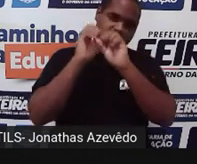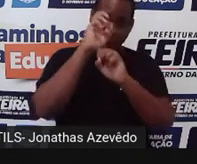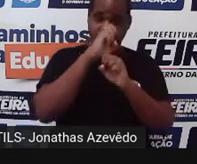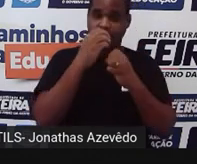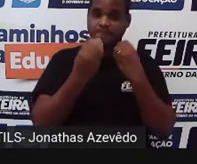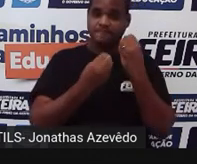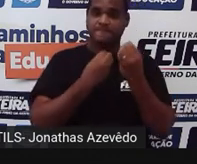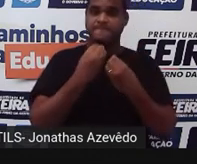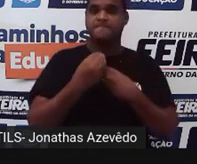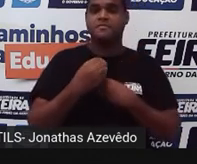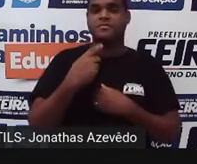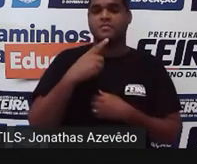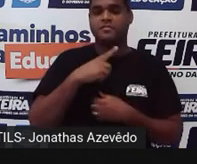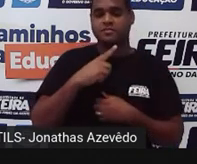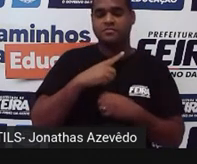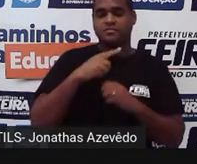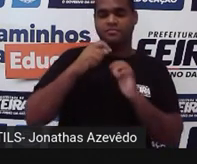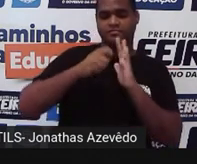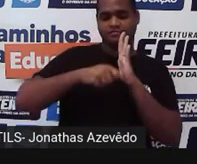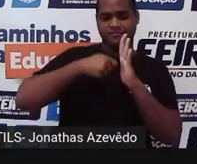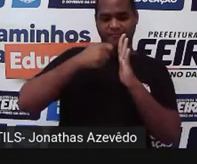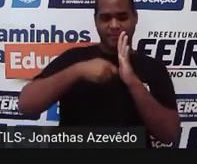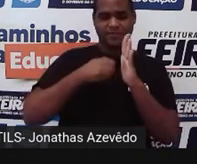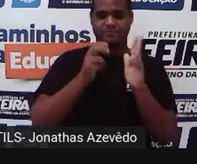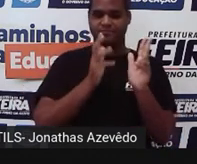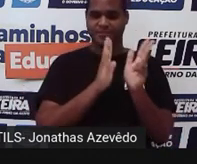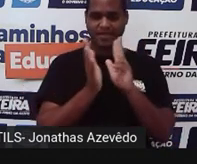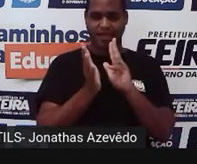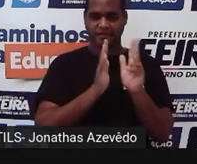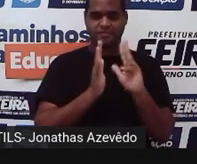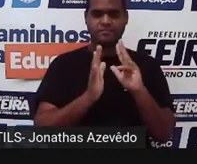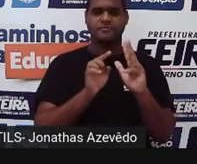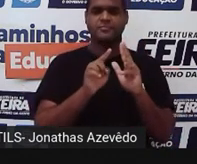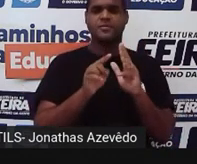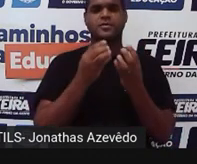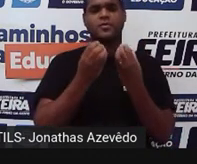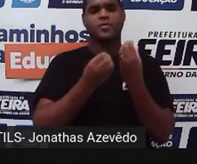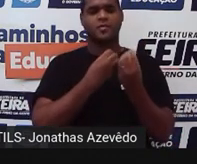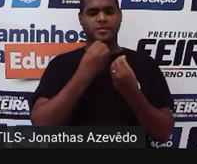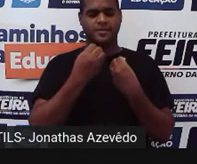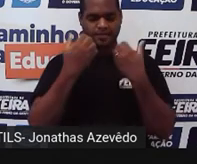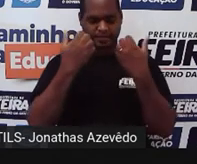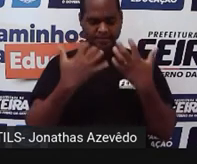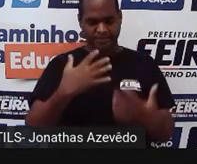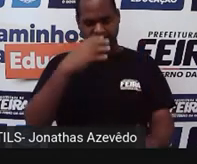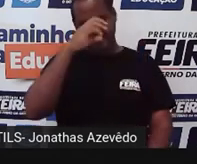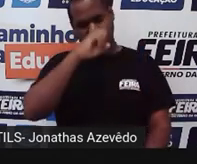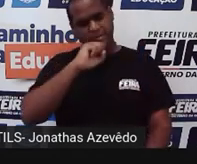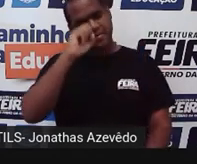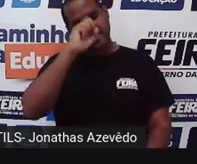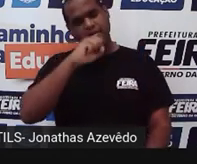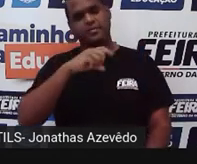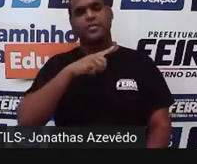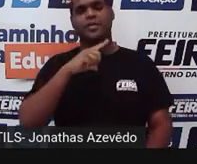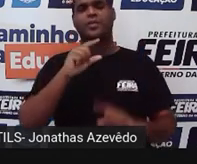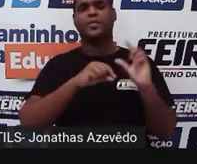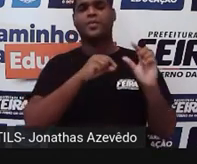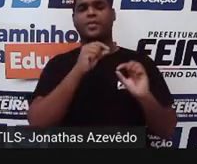Bom, a minha sugestão é você gravar um áudio contando, comentando o que você aprendeu nessa aula.